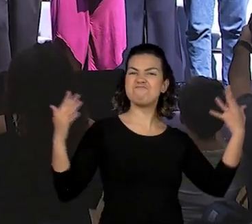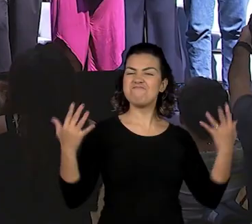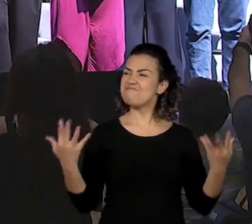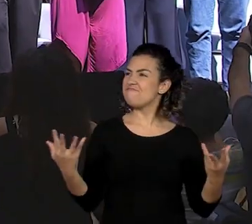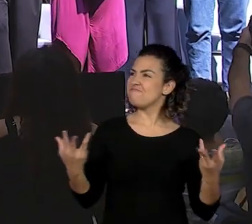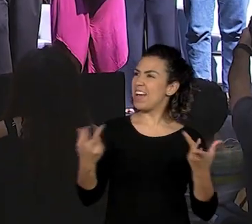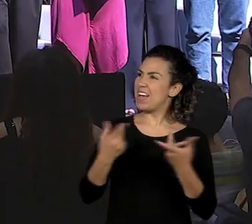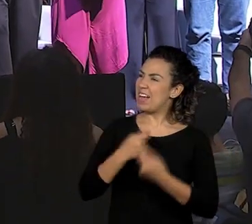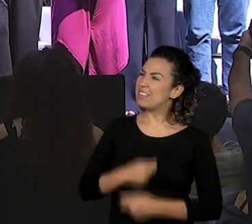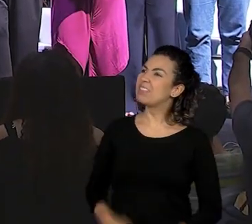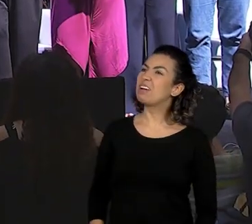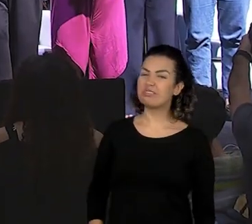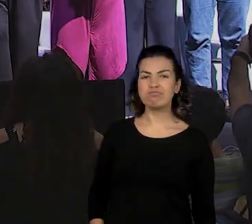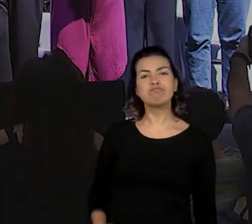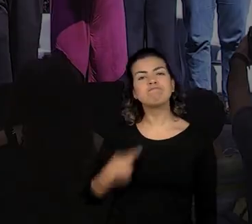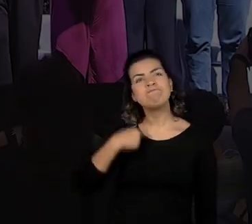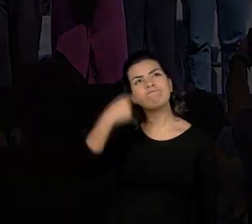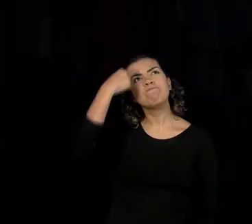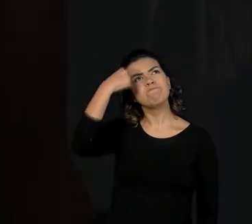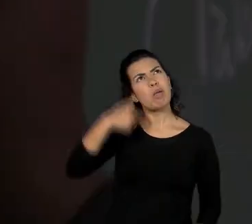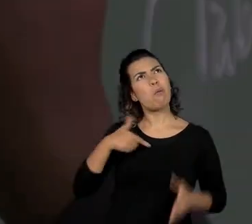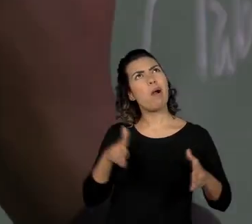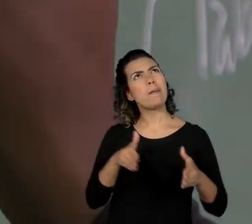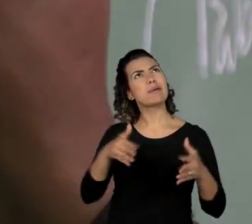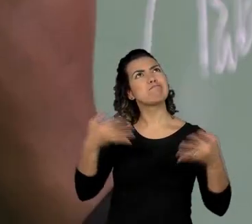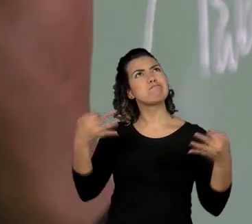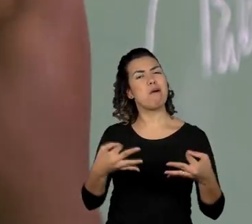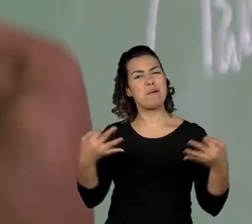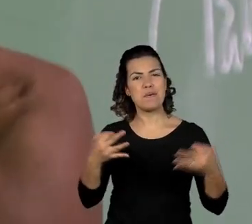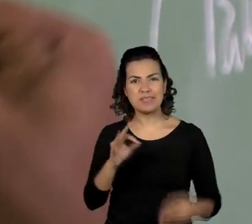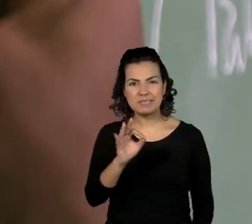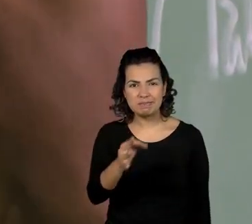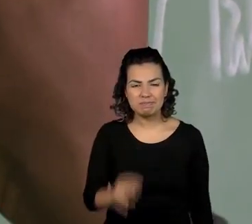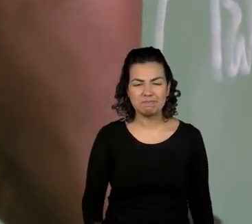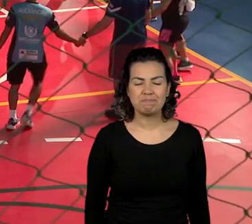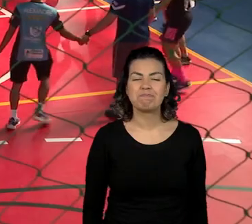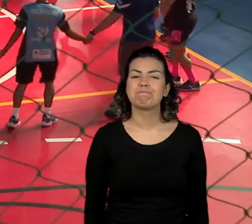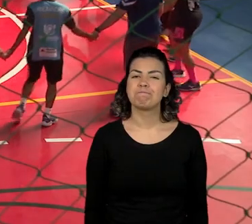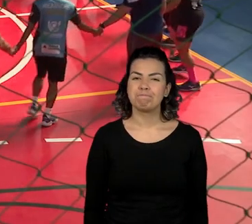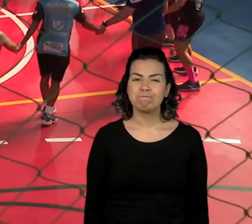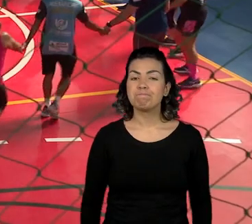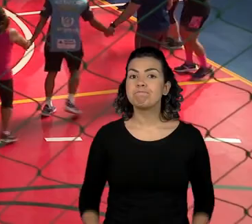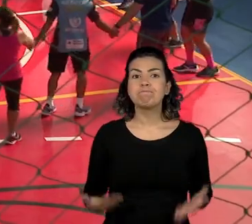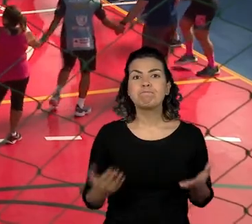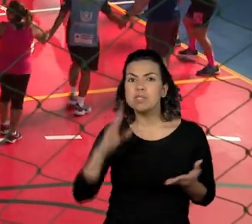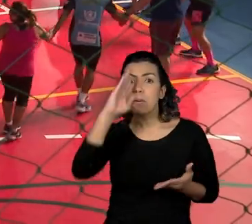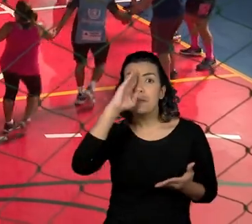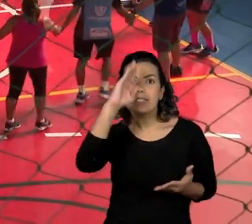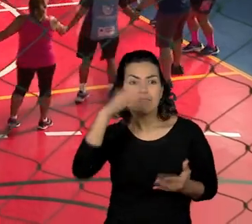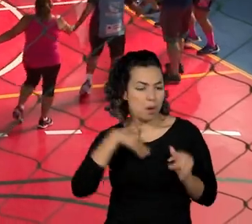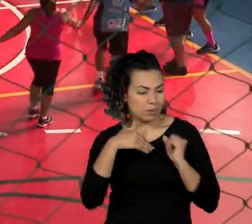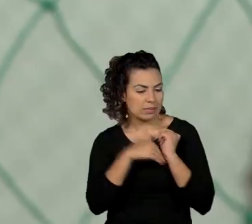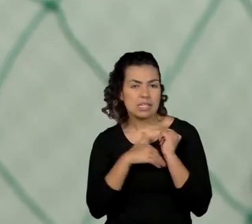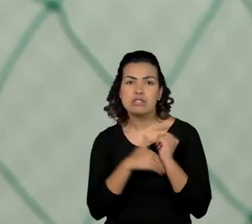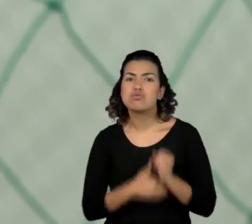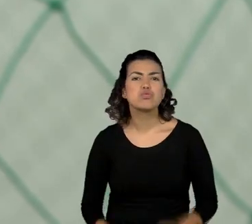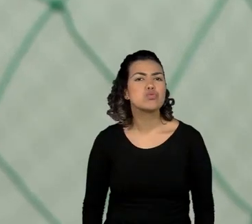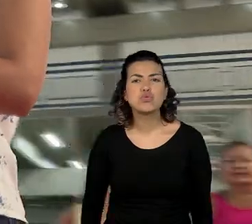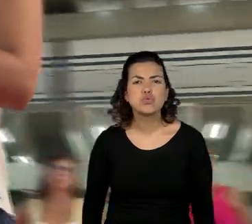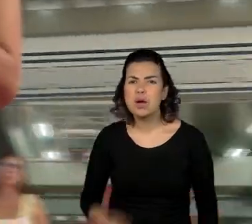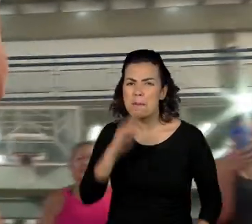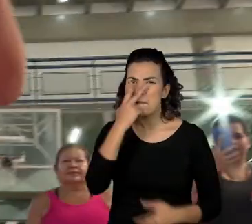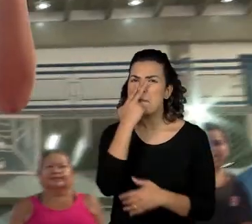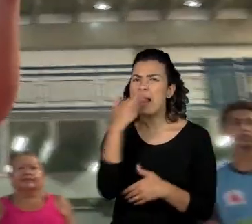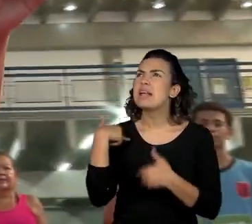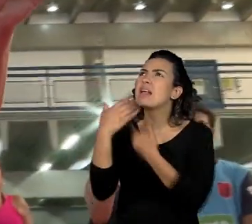Sensação de que estão no caminho certo, né? O segredo é não correr atrás das borboletas.